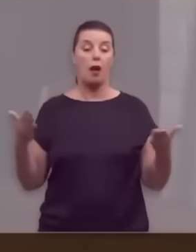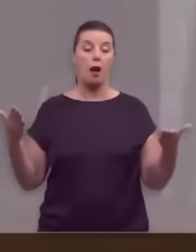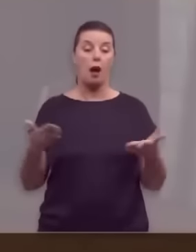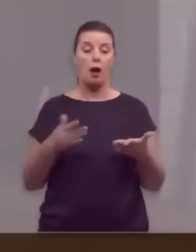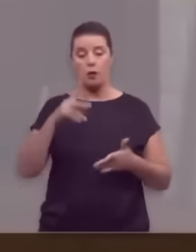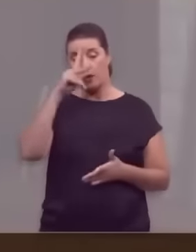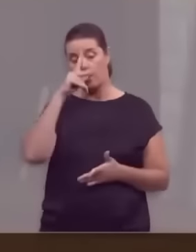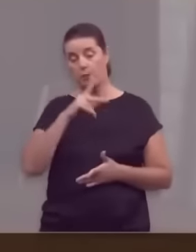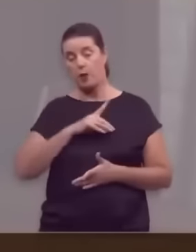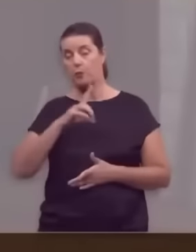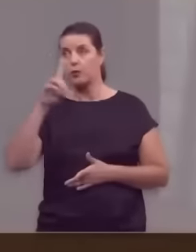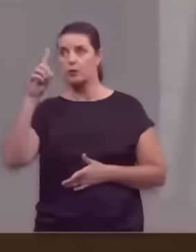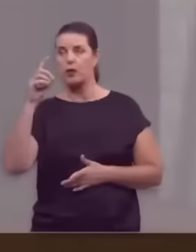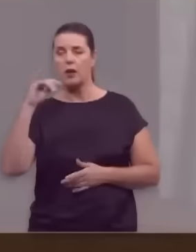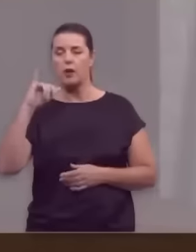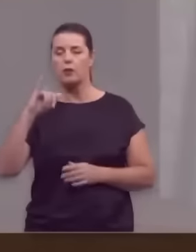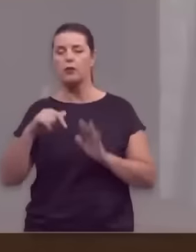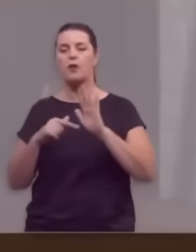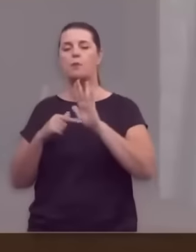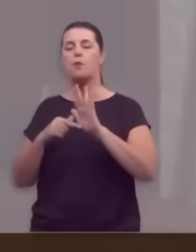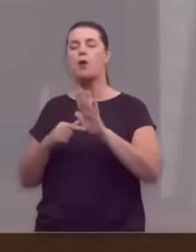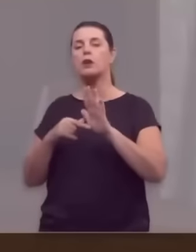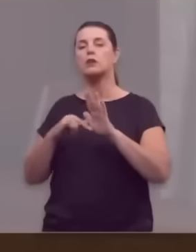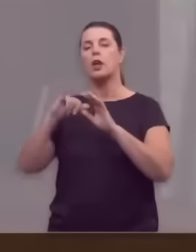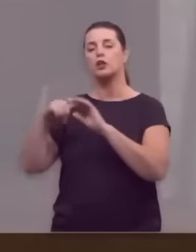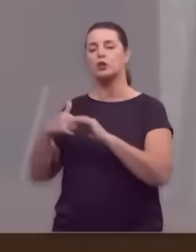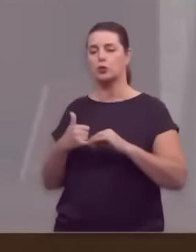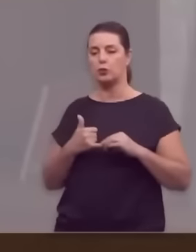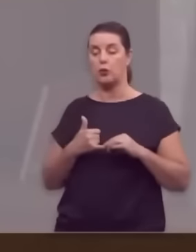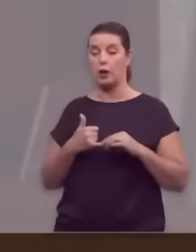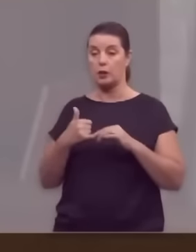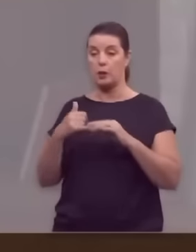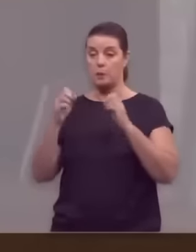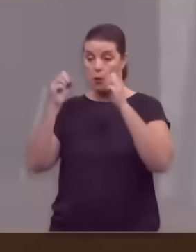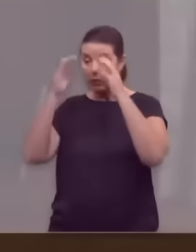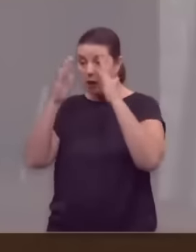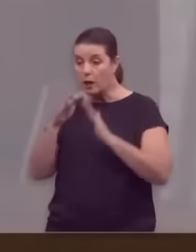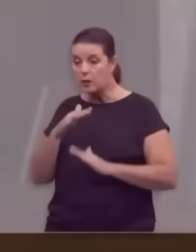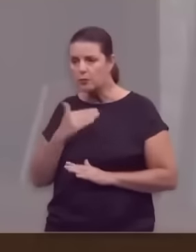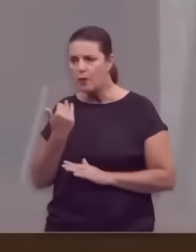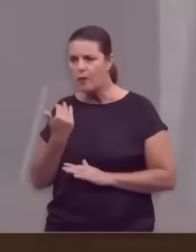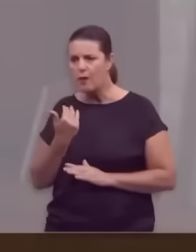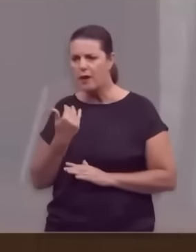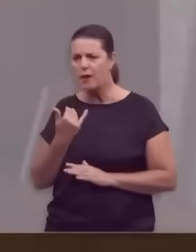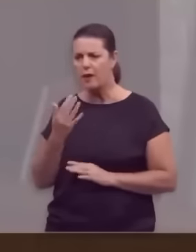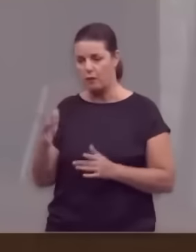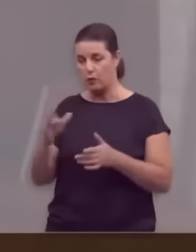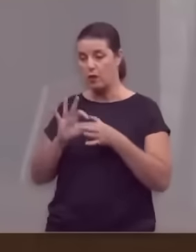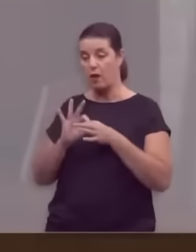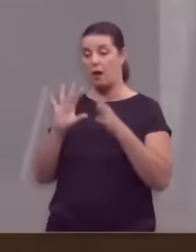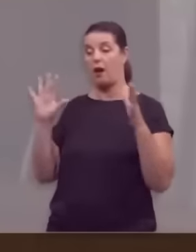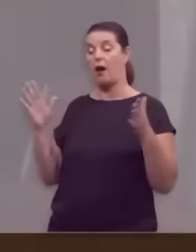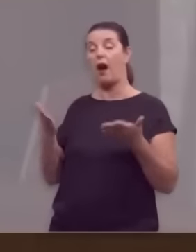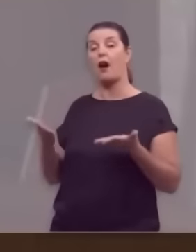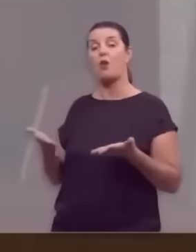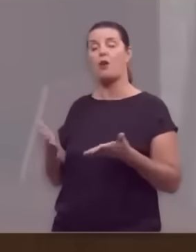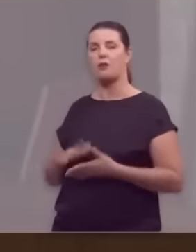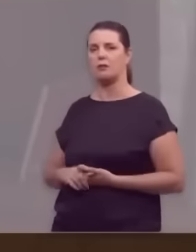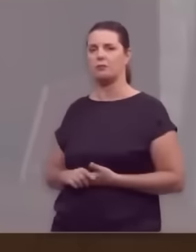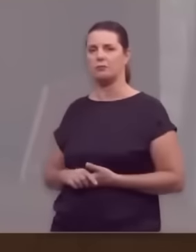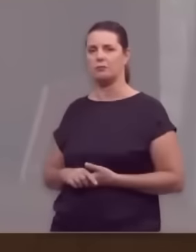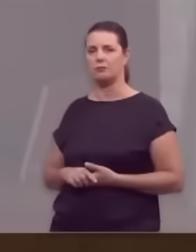E agora o próprio Deus aparece a Josué e diz, meu servo Moisés é morto. Disponte agora.